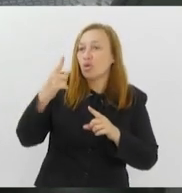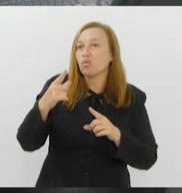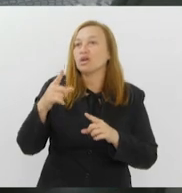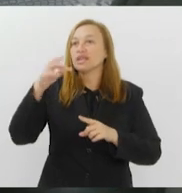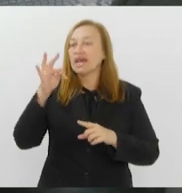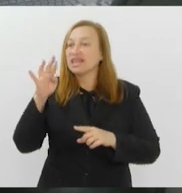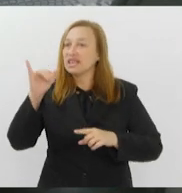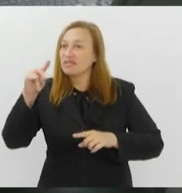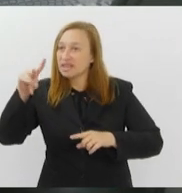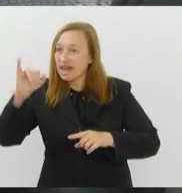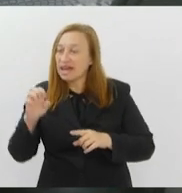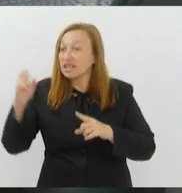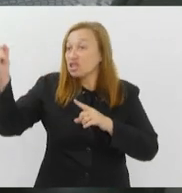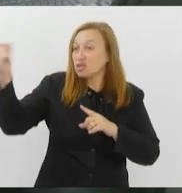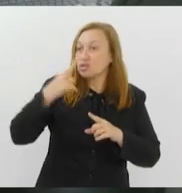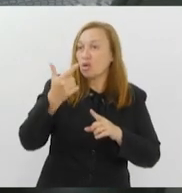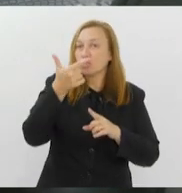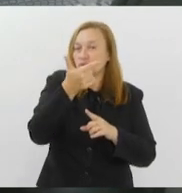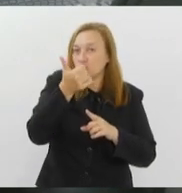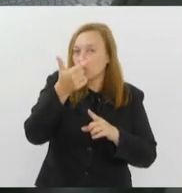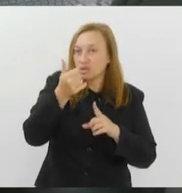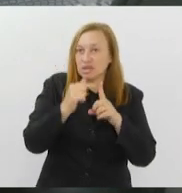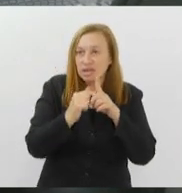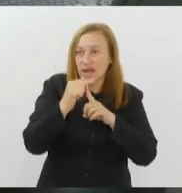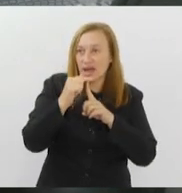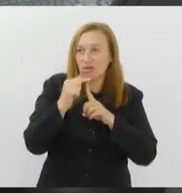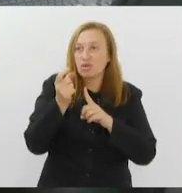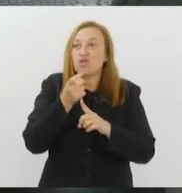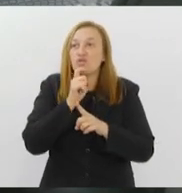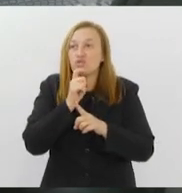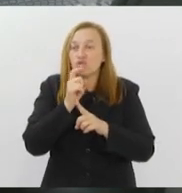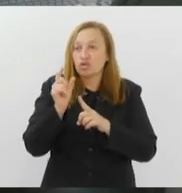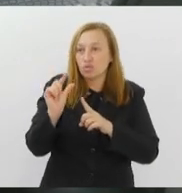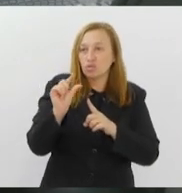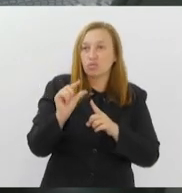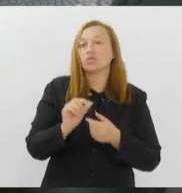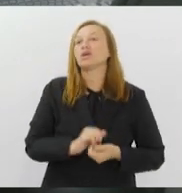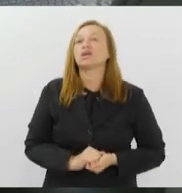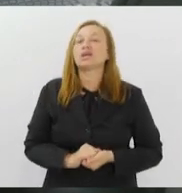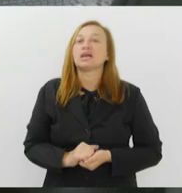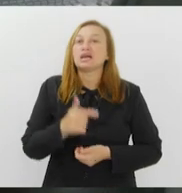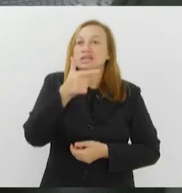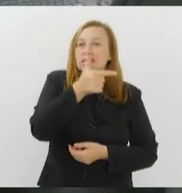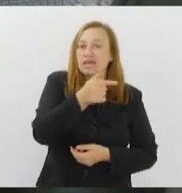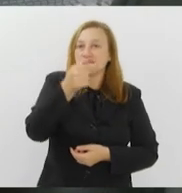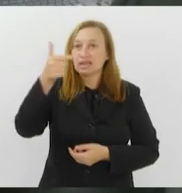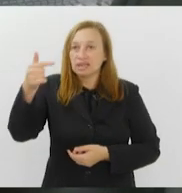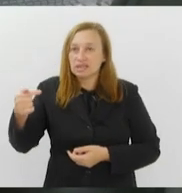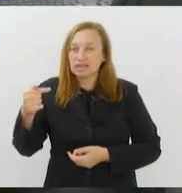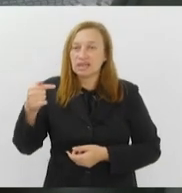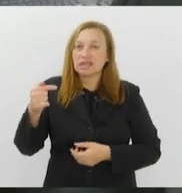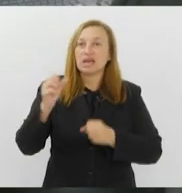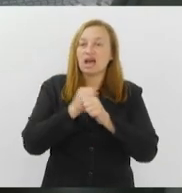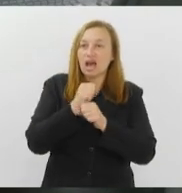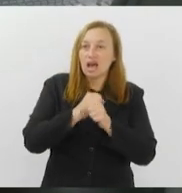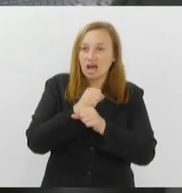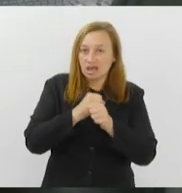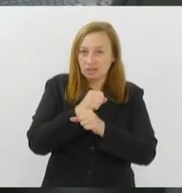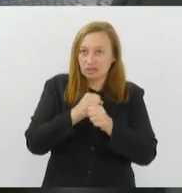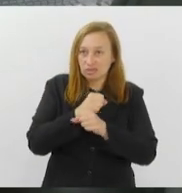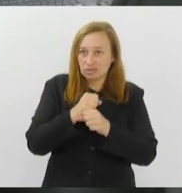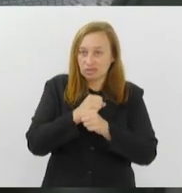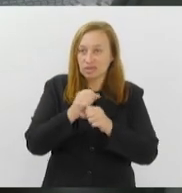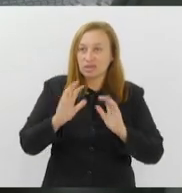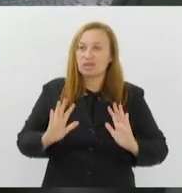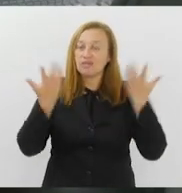sol, 12 graus nesse momento, bastante frio. Na atividade que está completando 77 anos de emancipação.